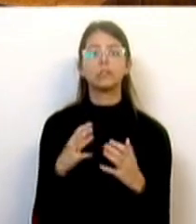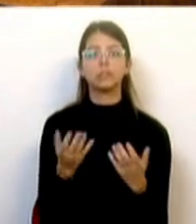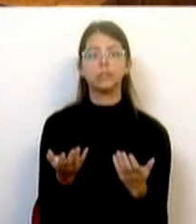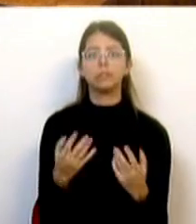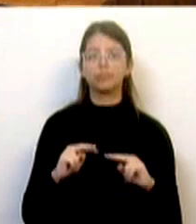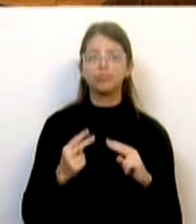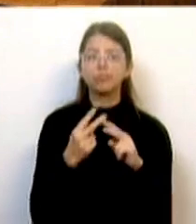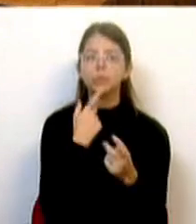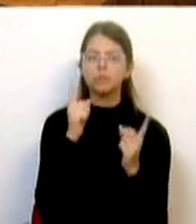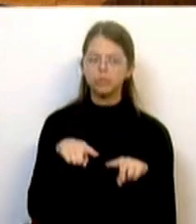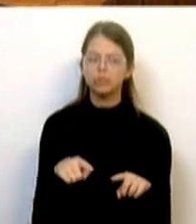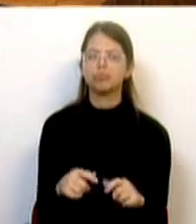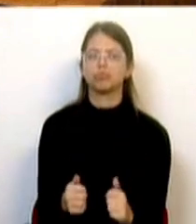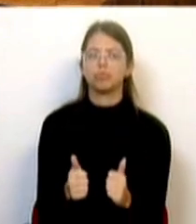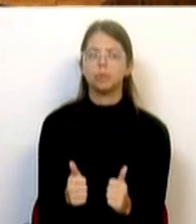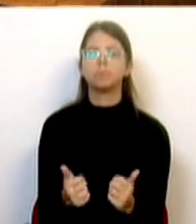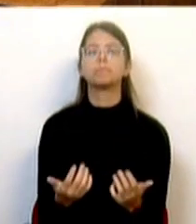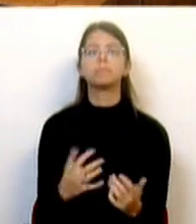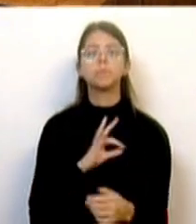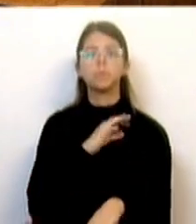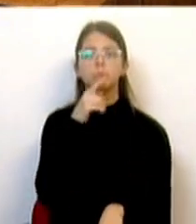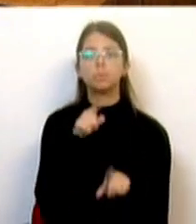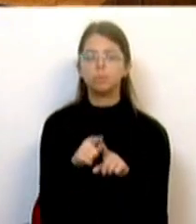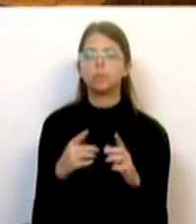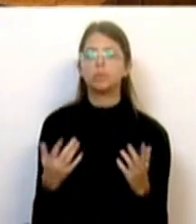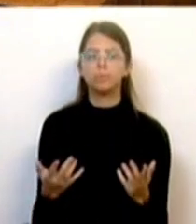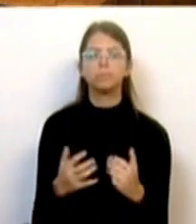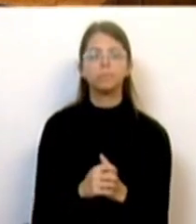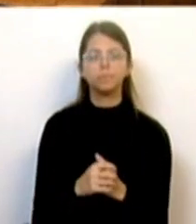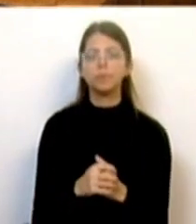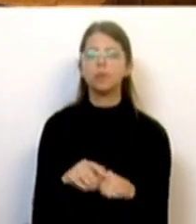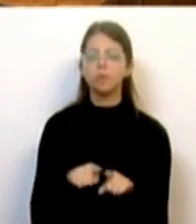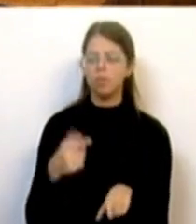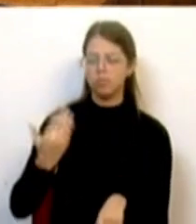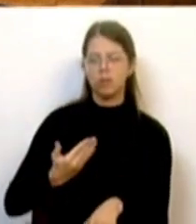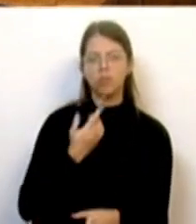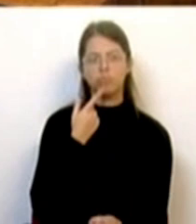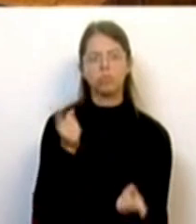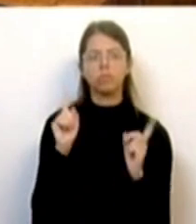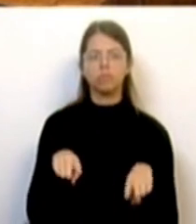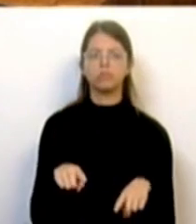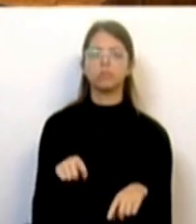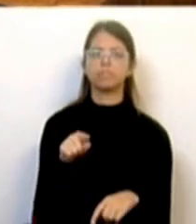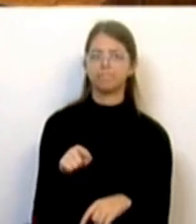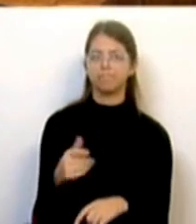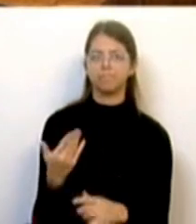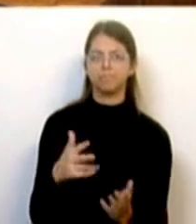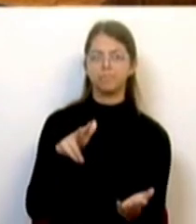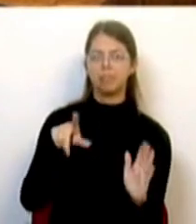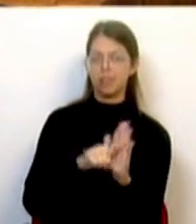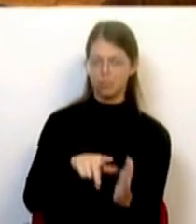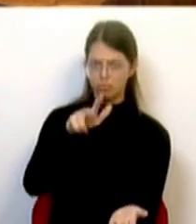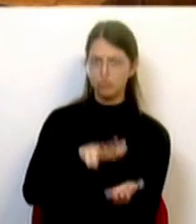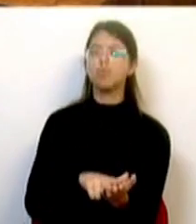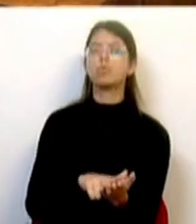das suas carreiras. Sras. e Srs. Deputados, trata-se de repor um direito que já é reconhecido pela lei,